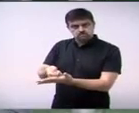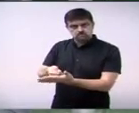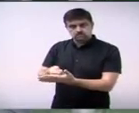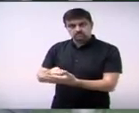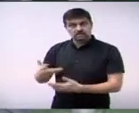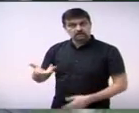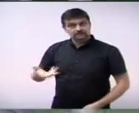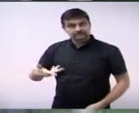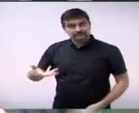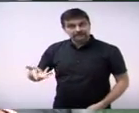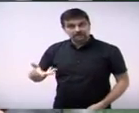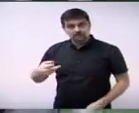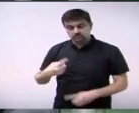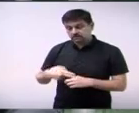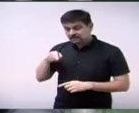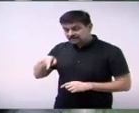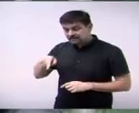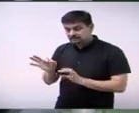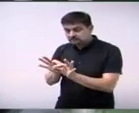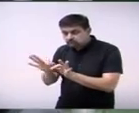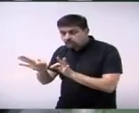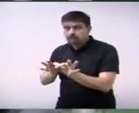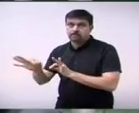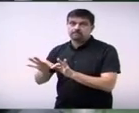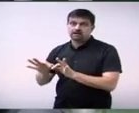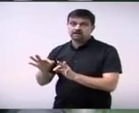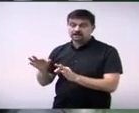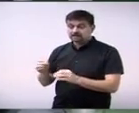agilizada, para que eles tenham tempo de se prepararem.